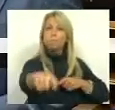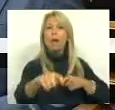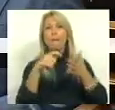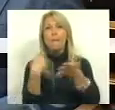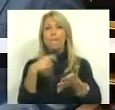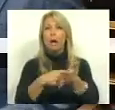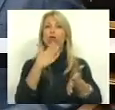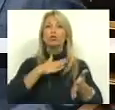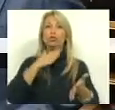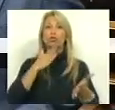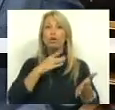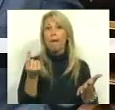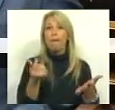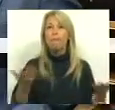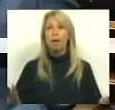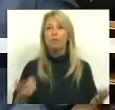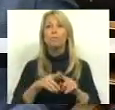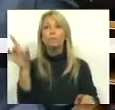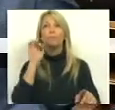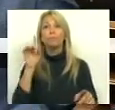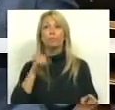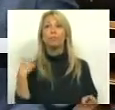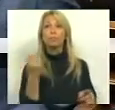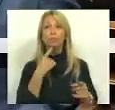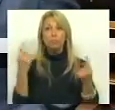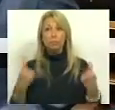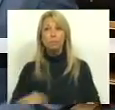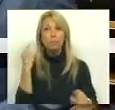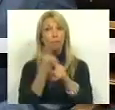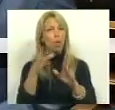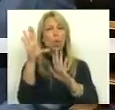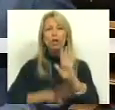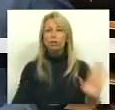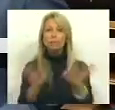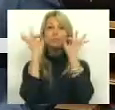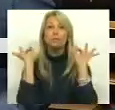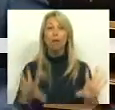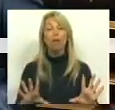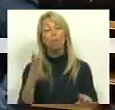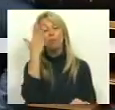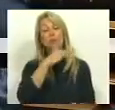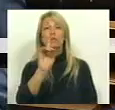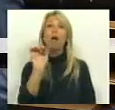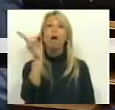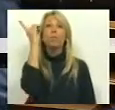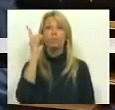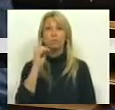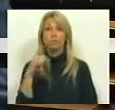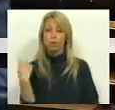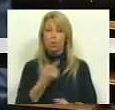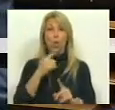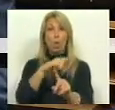empréstimos. E é importante que nós tenhamos essas mesmas condições, porque se nós tivéssemos para o ano